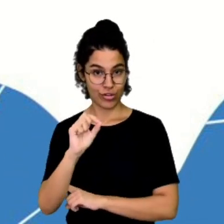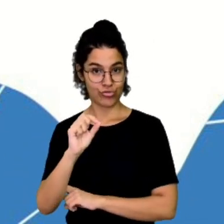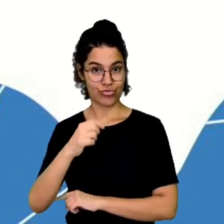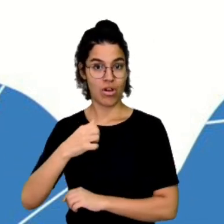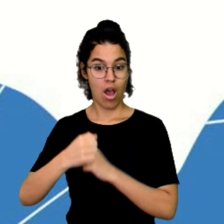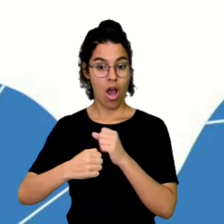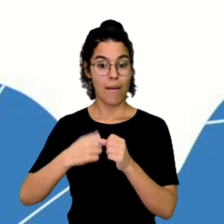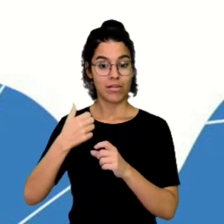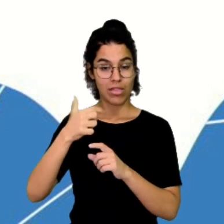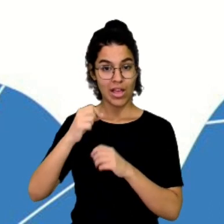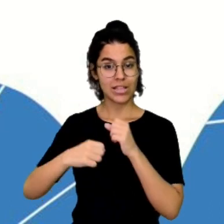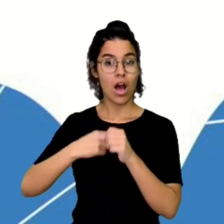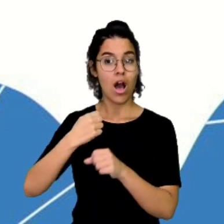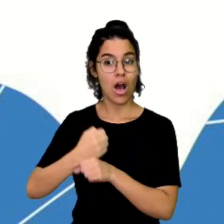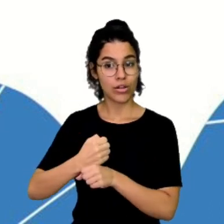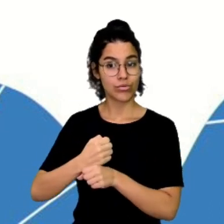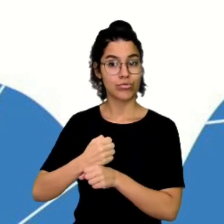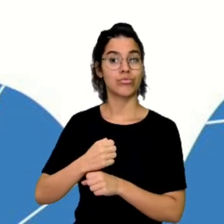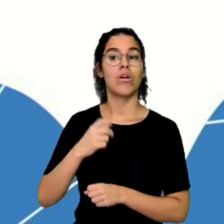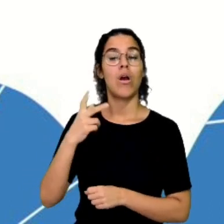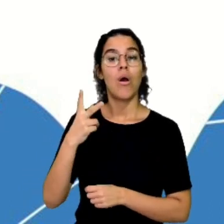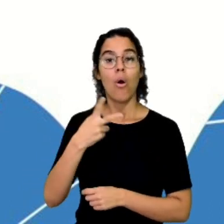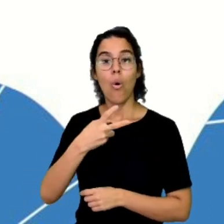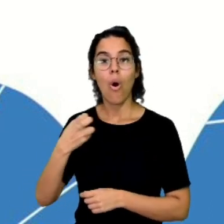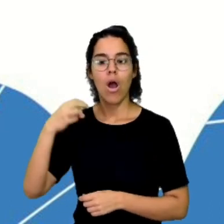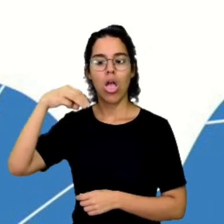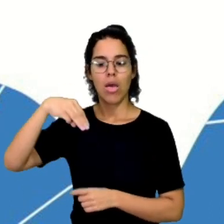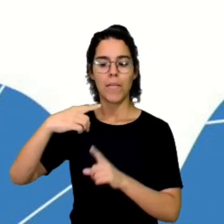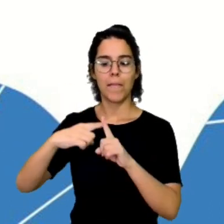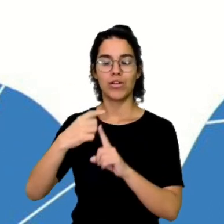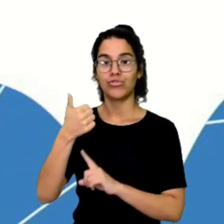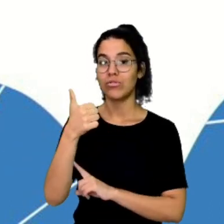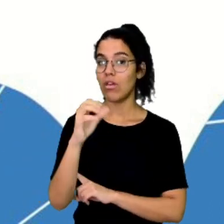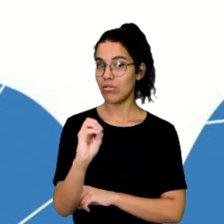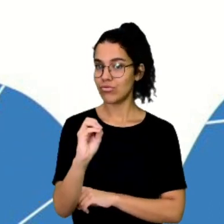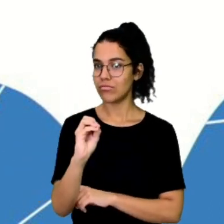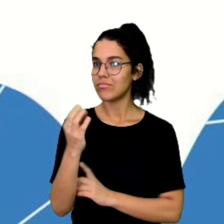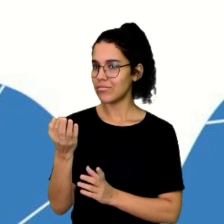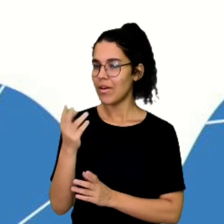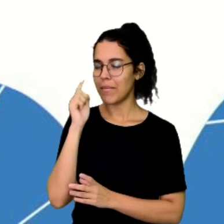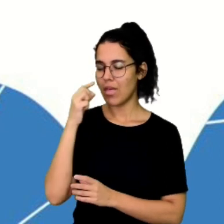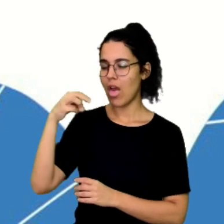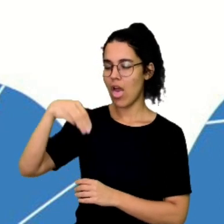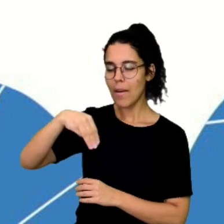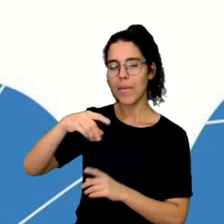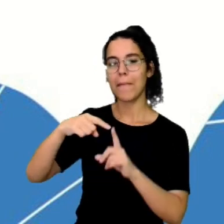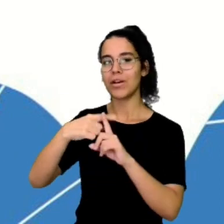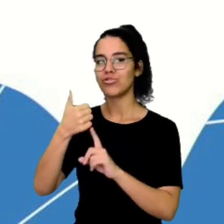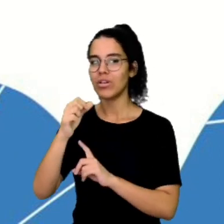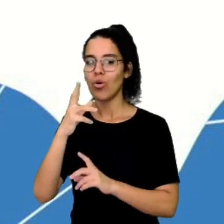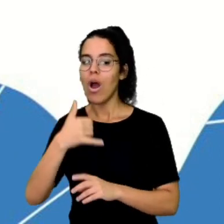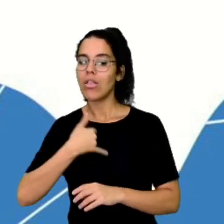Então, a gente vai utilizar isso como sendo M mais 10, ou seja, a idade de Maria mais 10. Tranquilo?